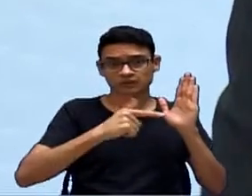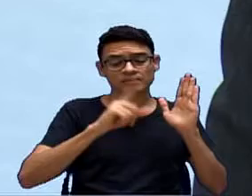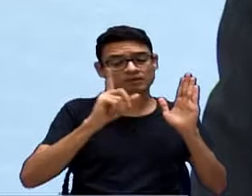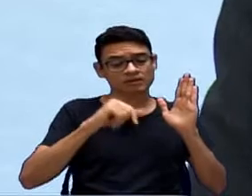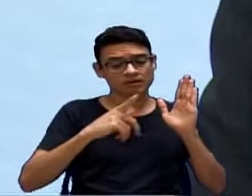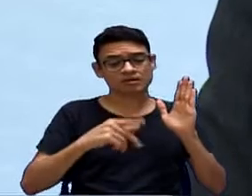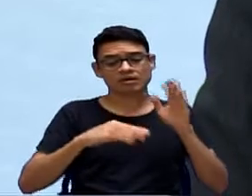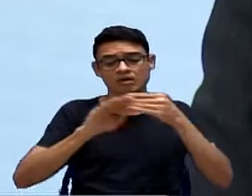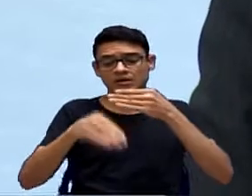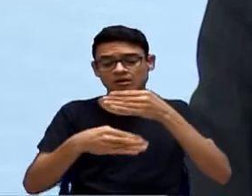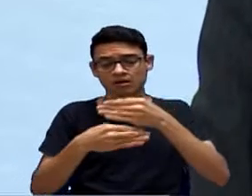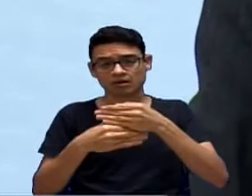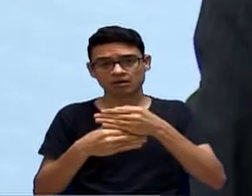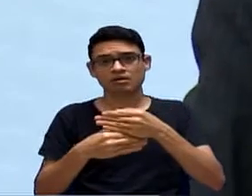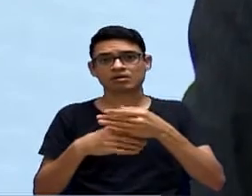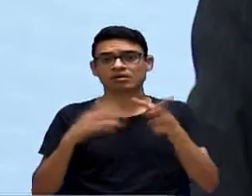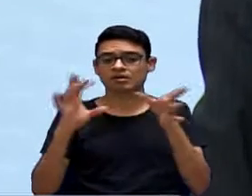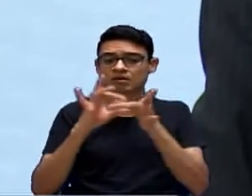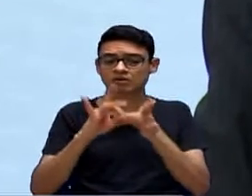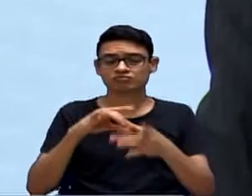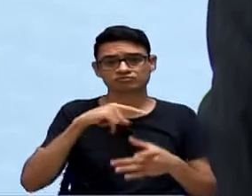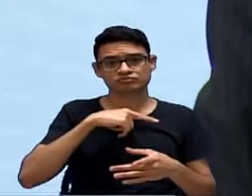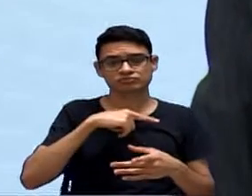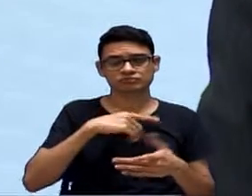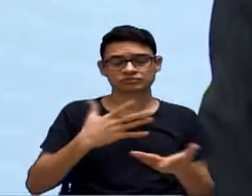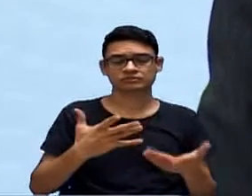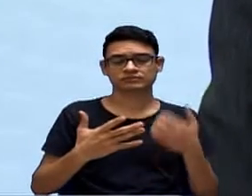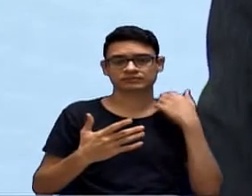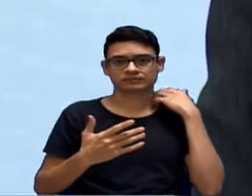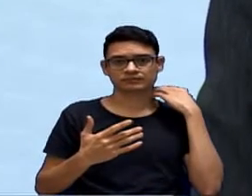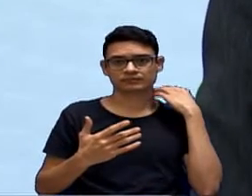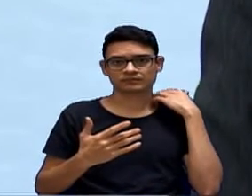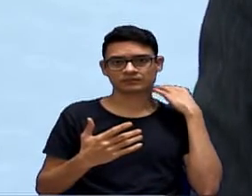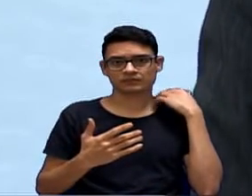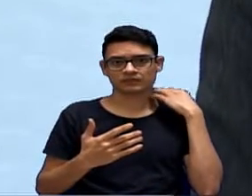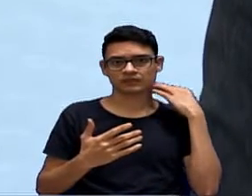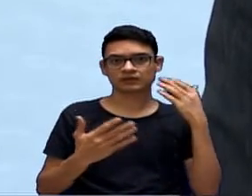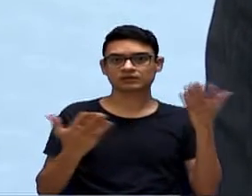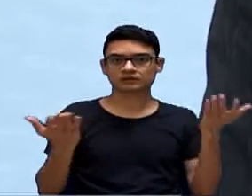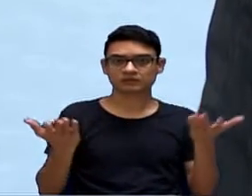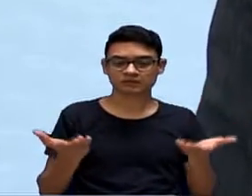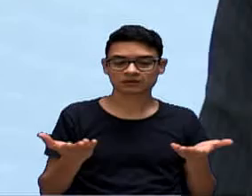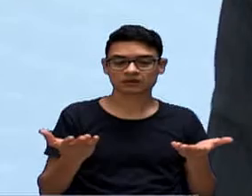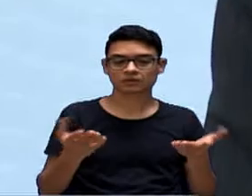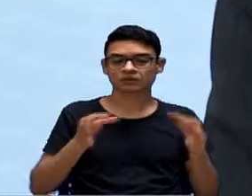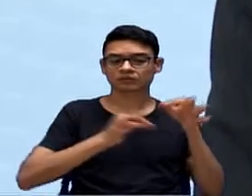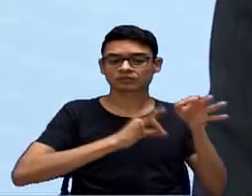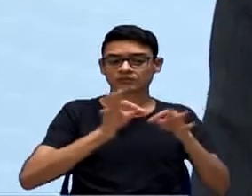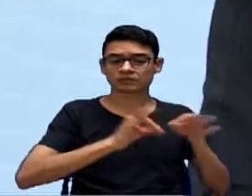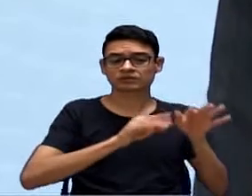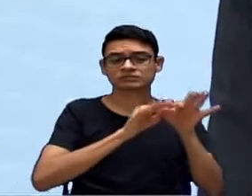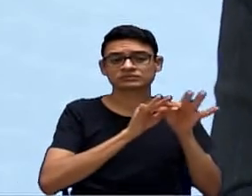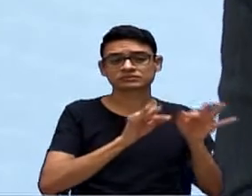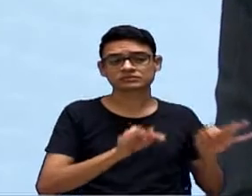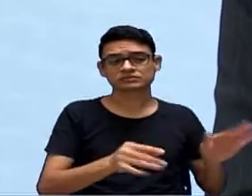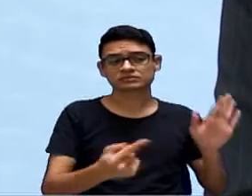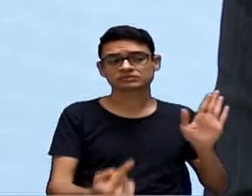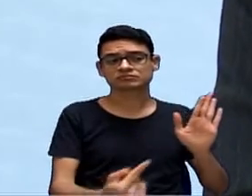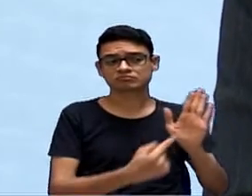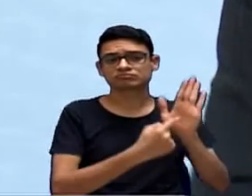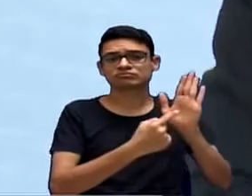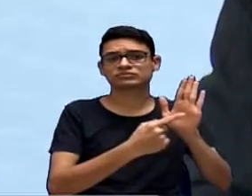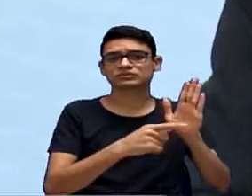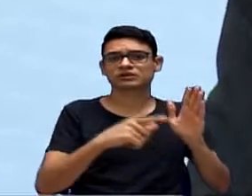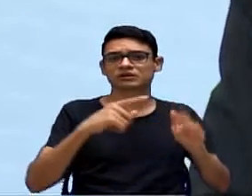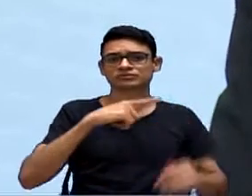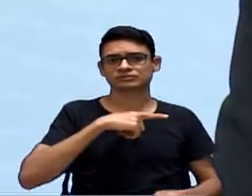entendo, e aí sendo muito sincera, vereador, que o nosso projeto está bem objetivo e bem simples para ser aprovado